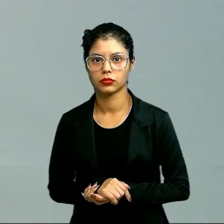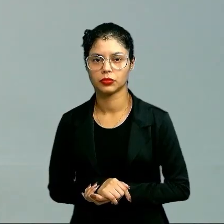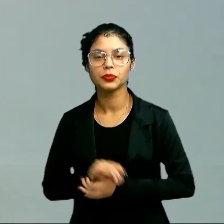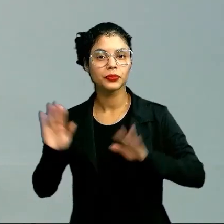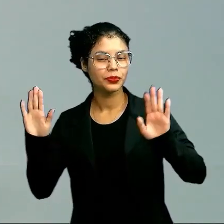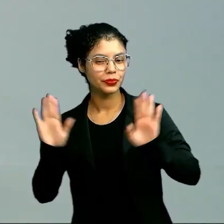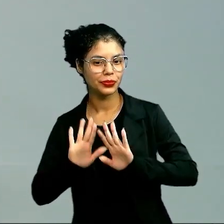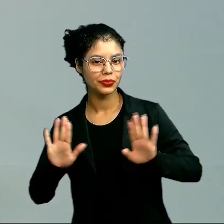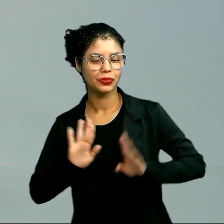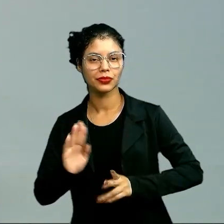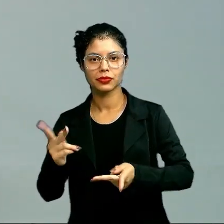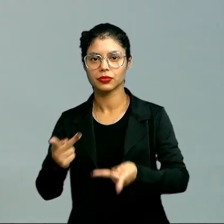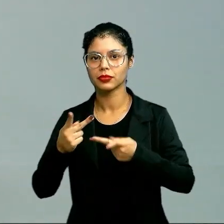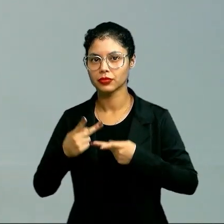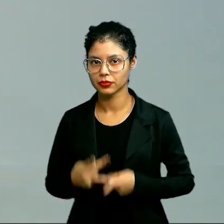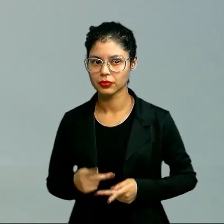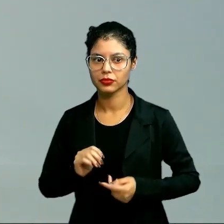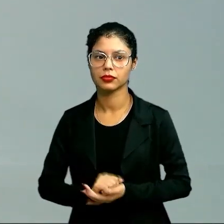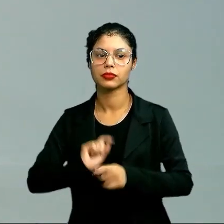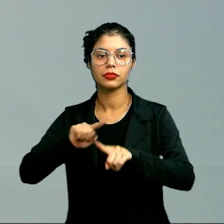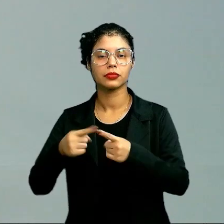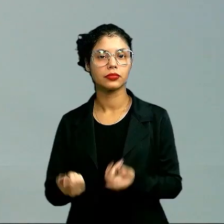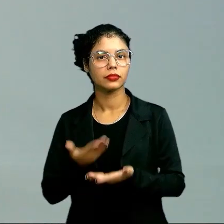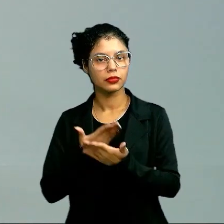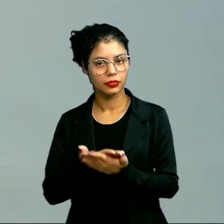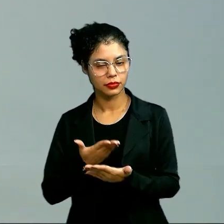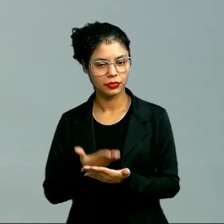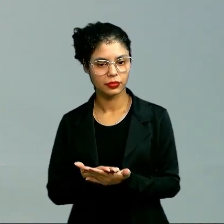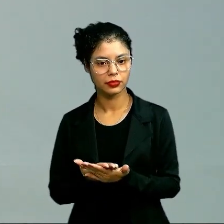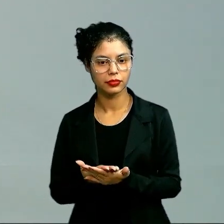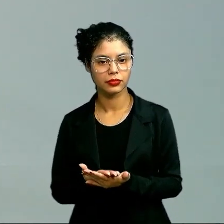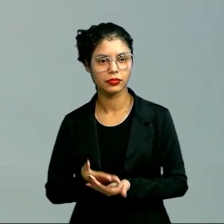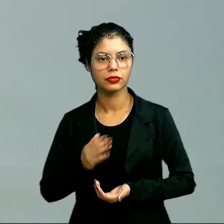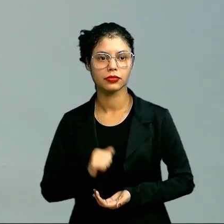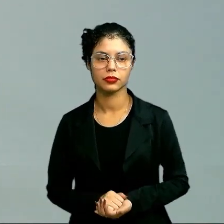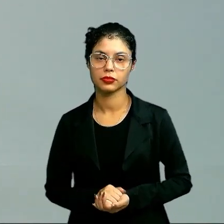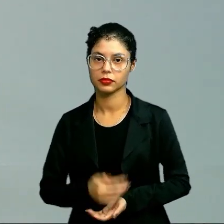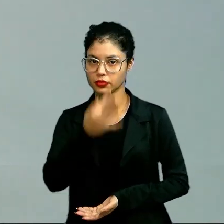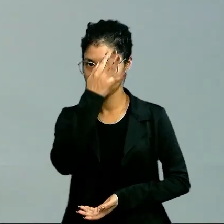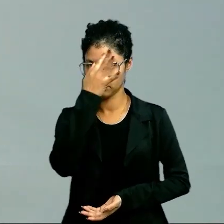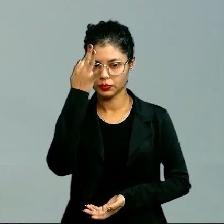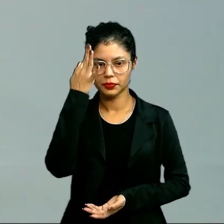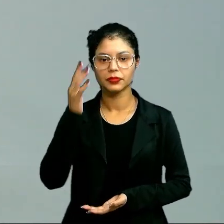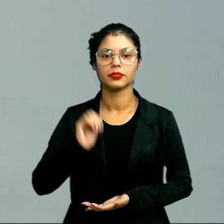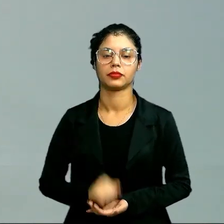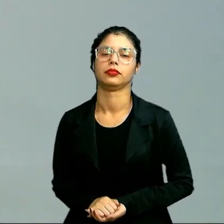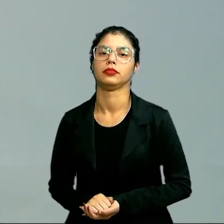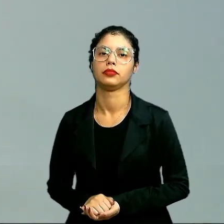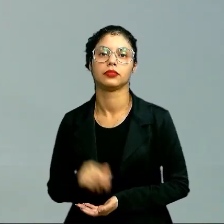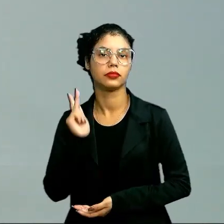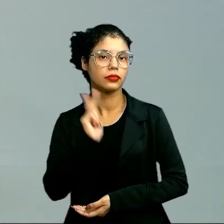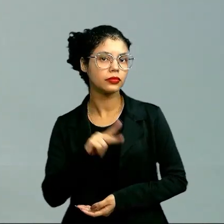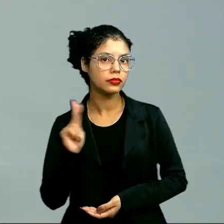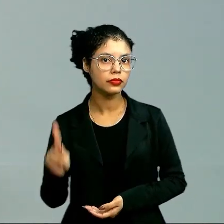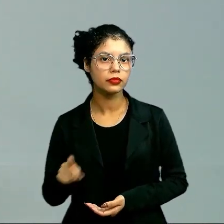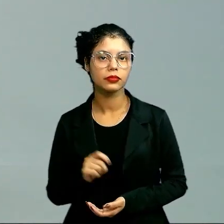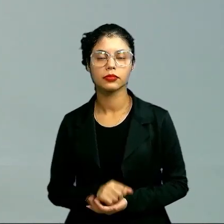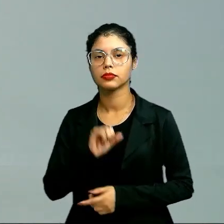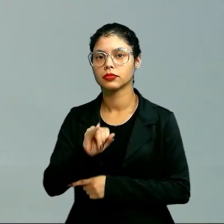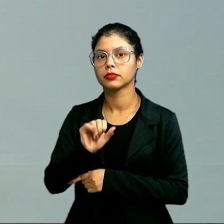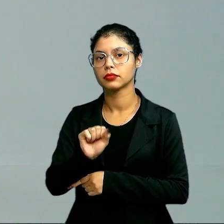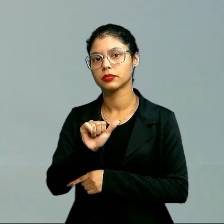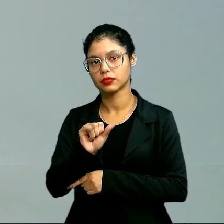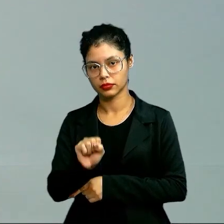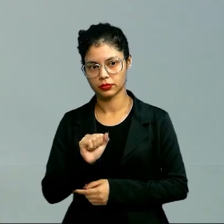Olá, sejam todos bem-vindos e bem-vindas a mais esta aula de filosofia. Sou o professor Isaías